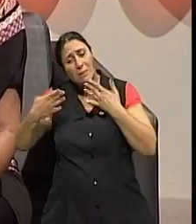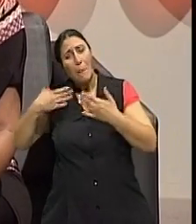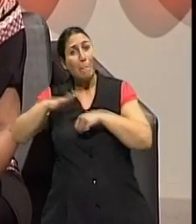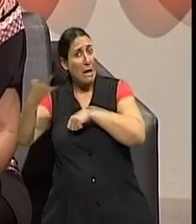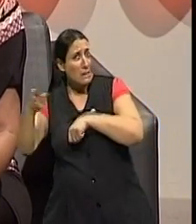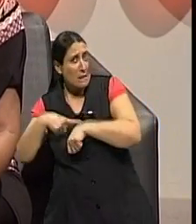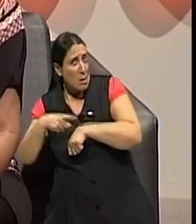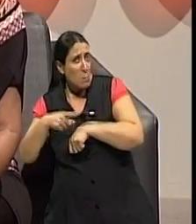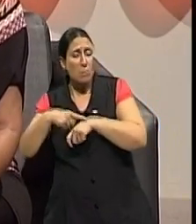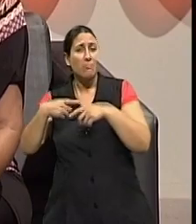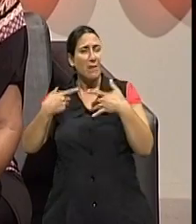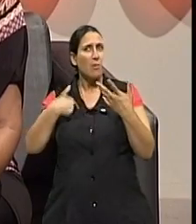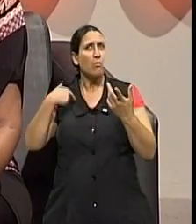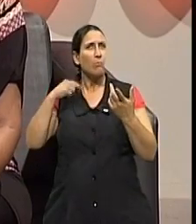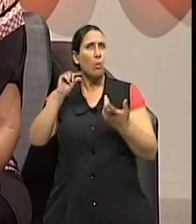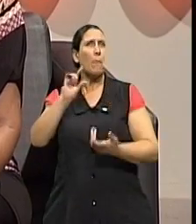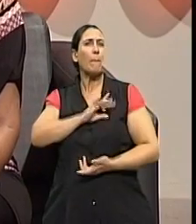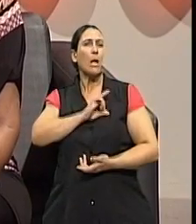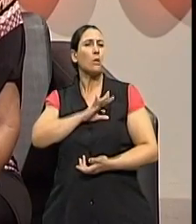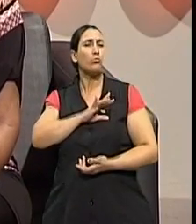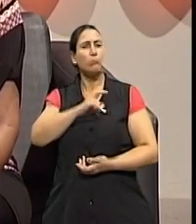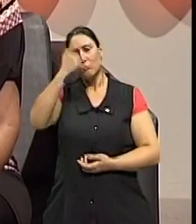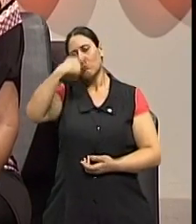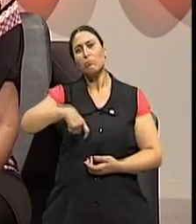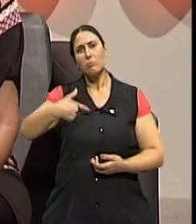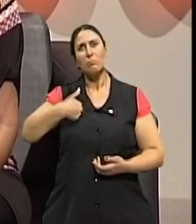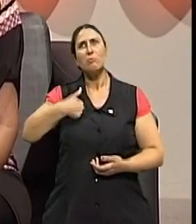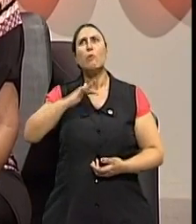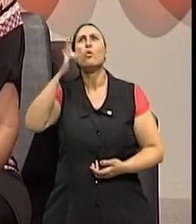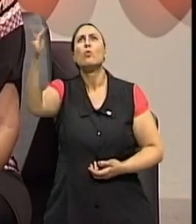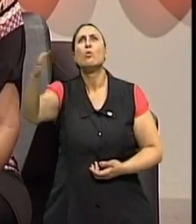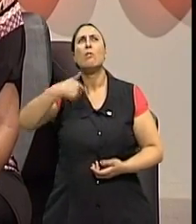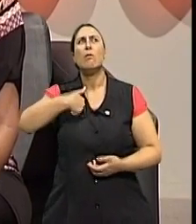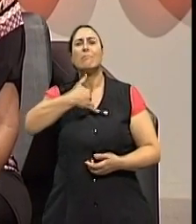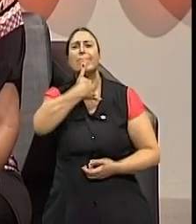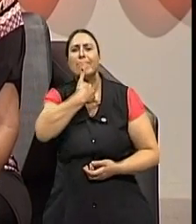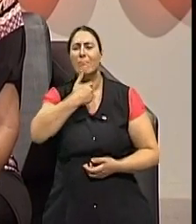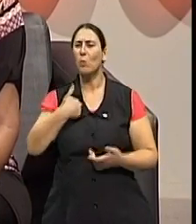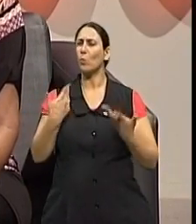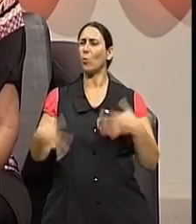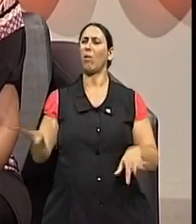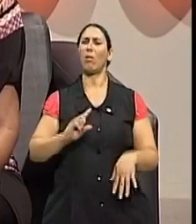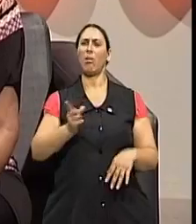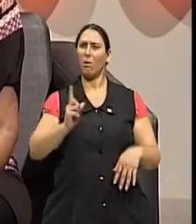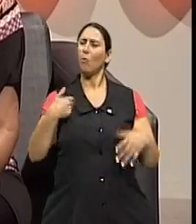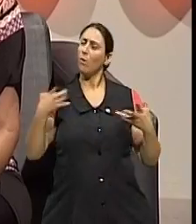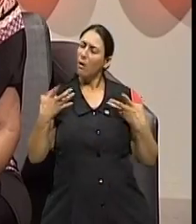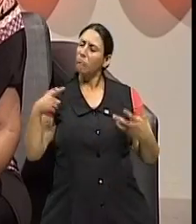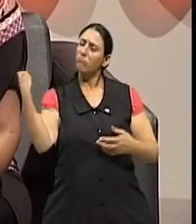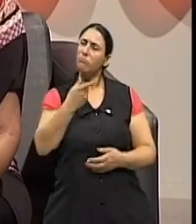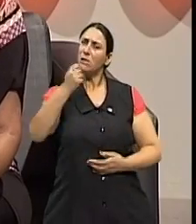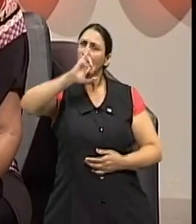tempo. Não tenham medo disso. Tenham medo é de uma vida mais infeliz. Isso sim, a gente deve ter um pouco de medo, mas a vida está aí para ser